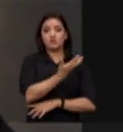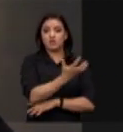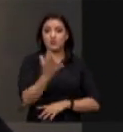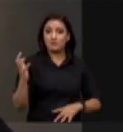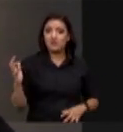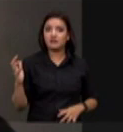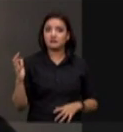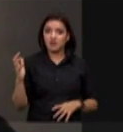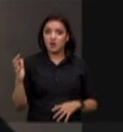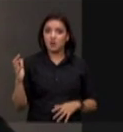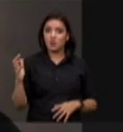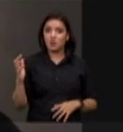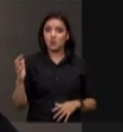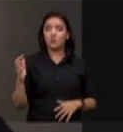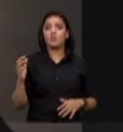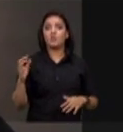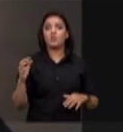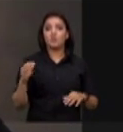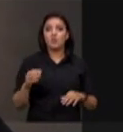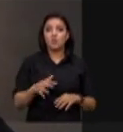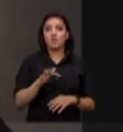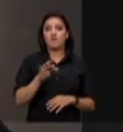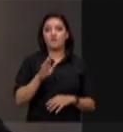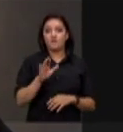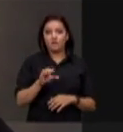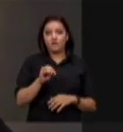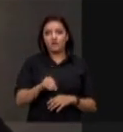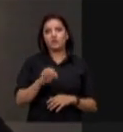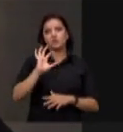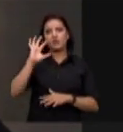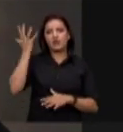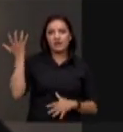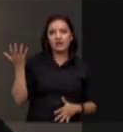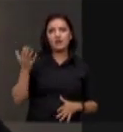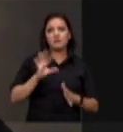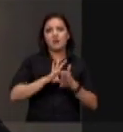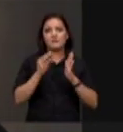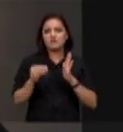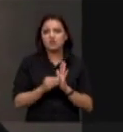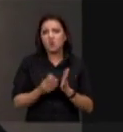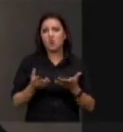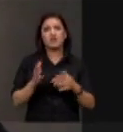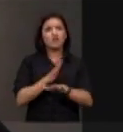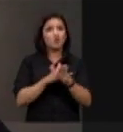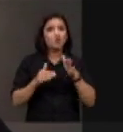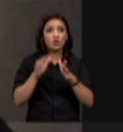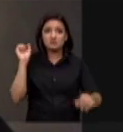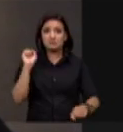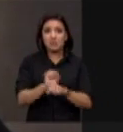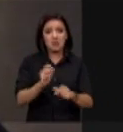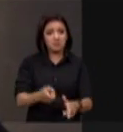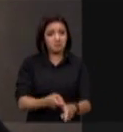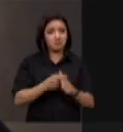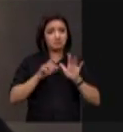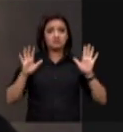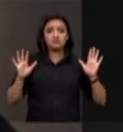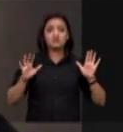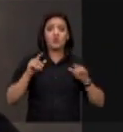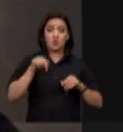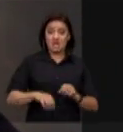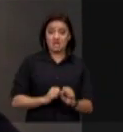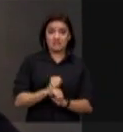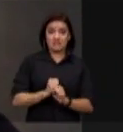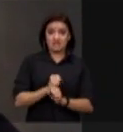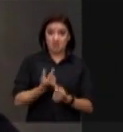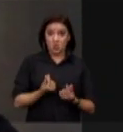e aqui vamos falar do fundo Clima, do fundo Amazônia, do fundo de multas, todos foram paralisados. No orçamento desse ano, o